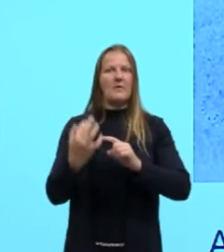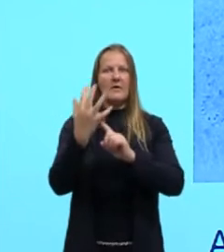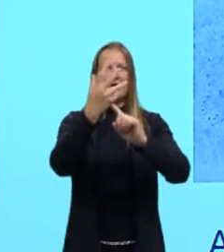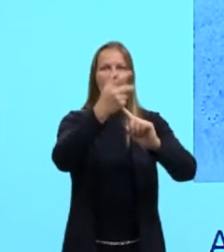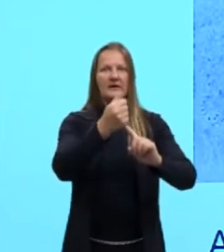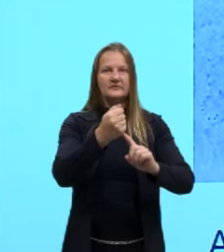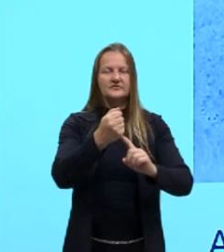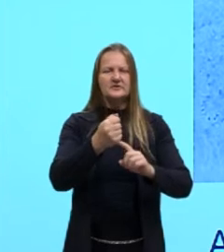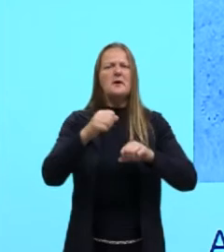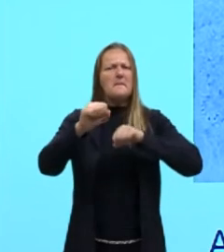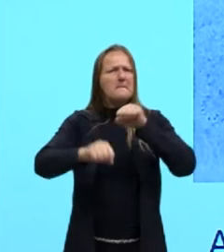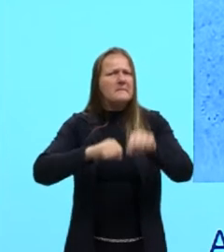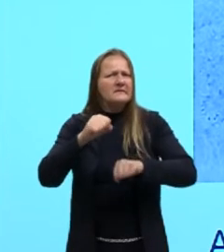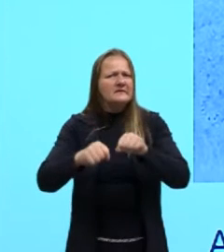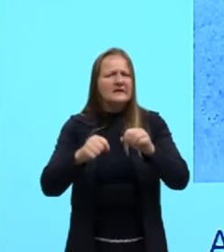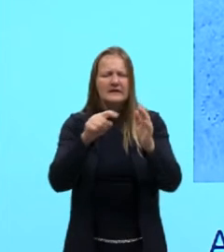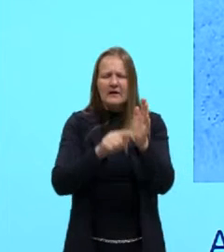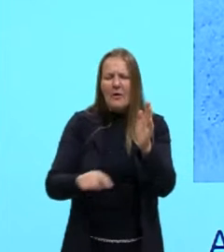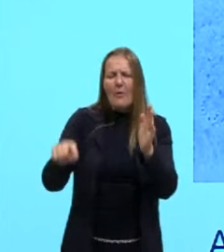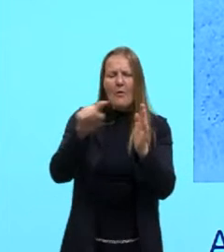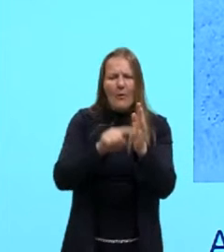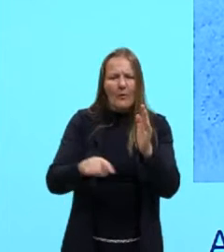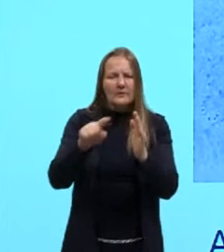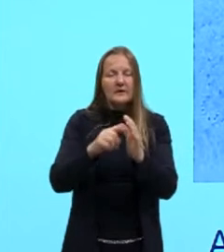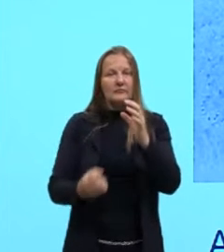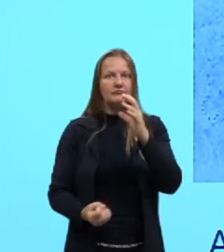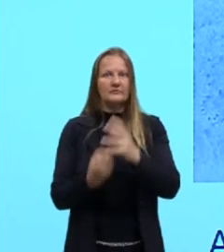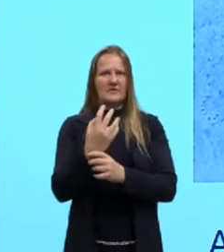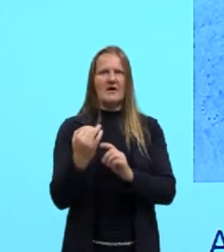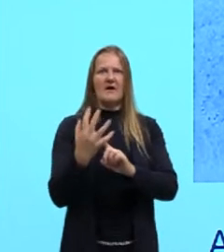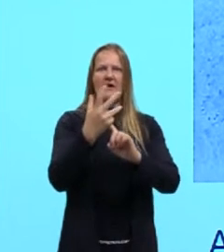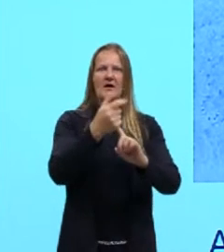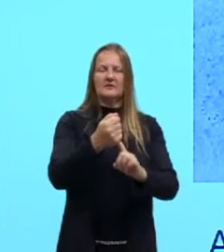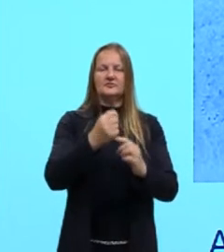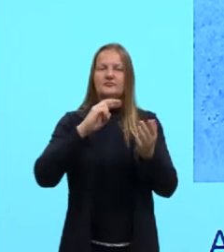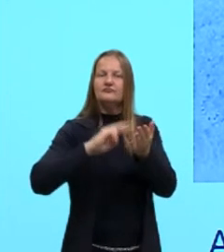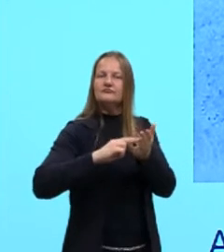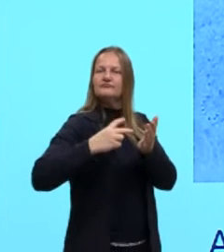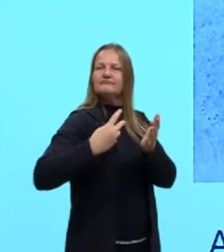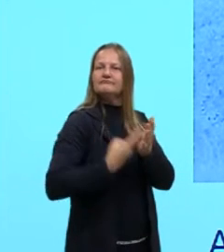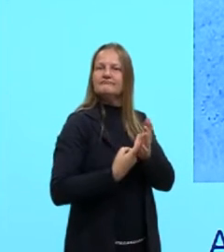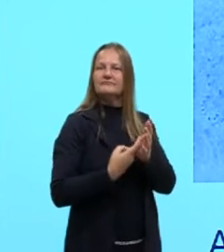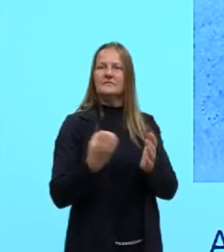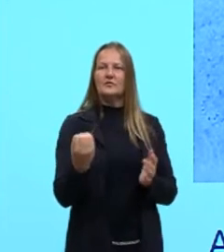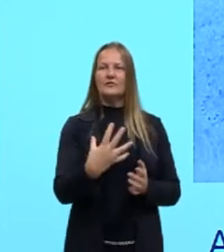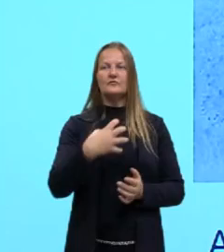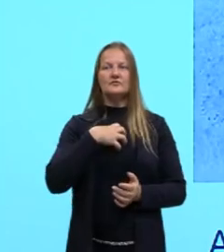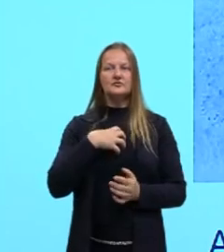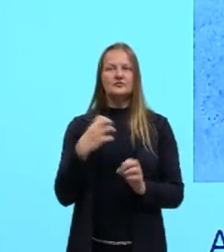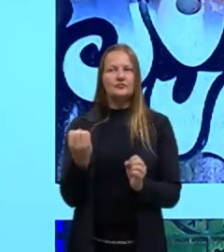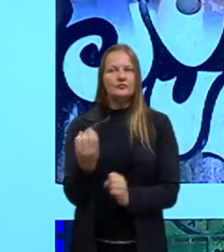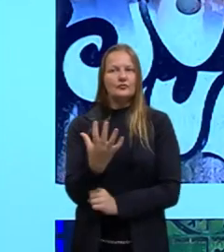São objetos do cotidiano, são objetos comuns. ressignificado, dando sentido.